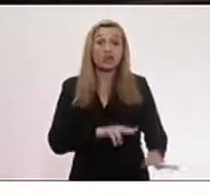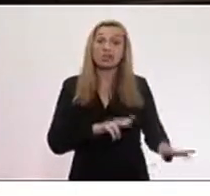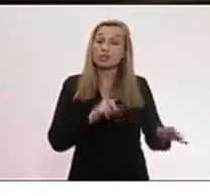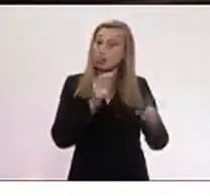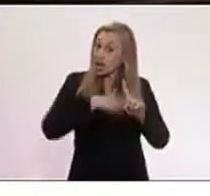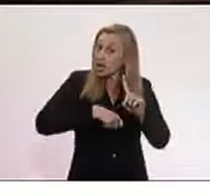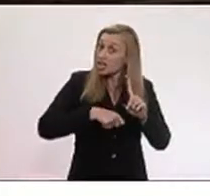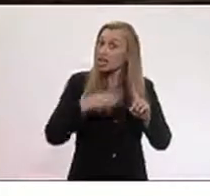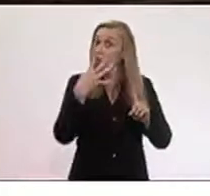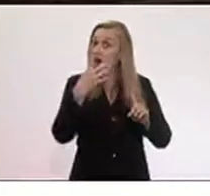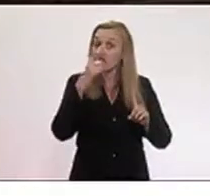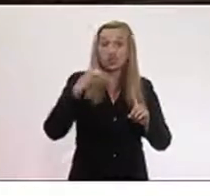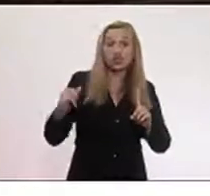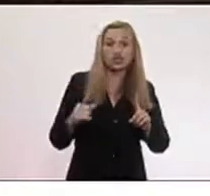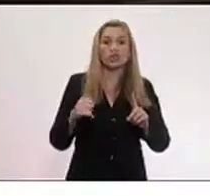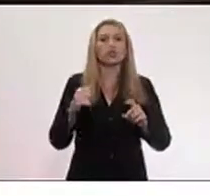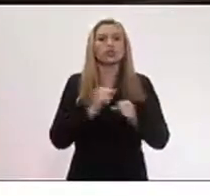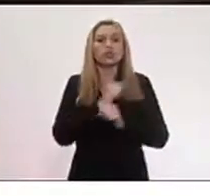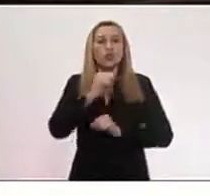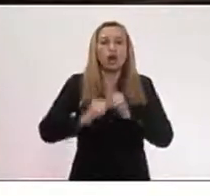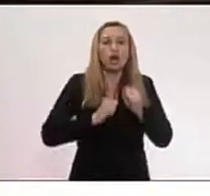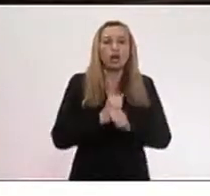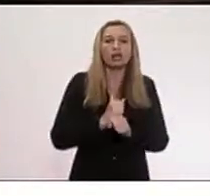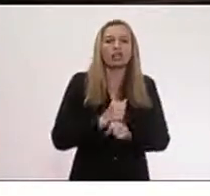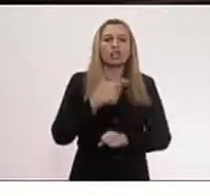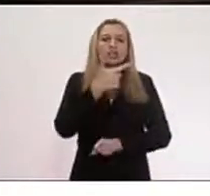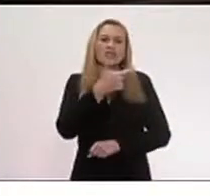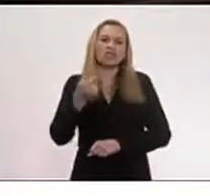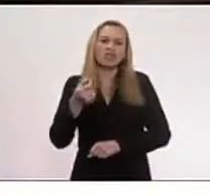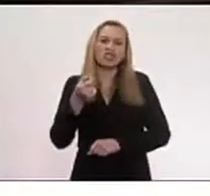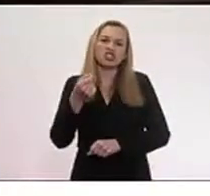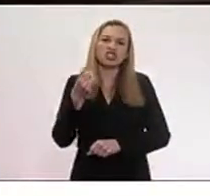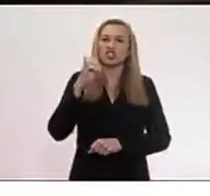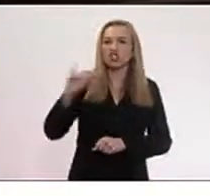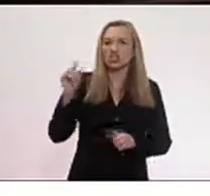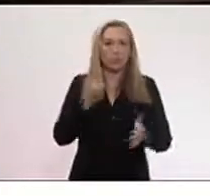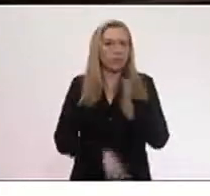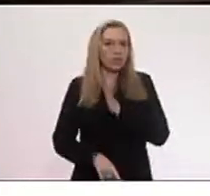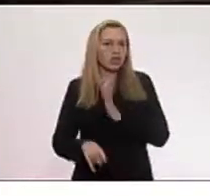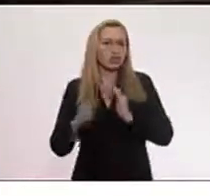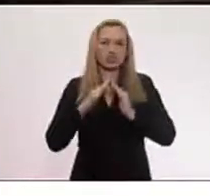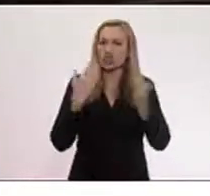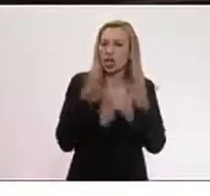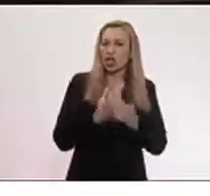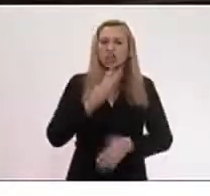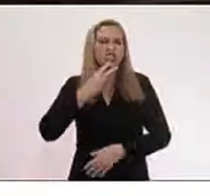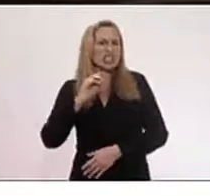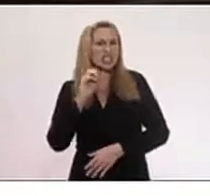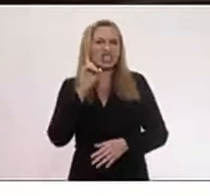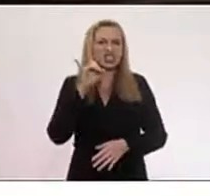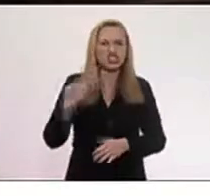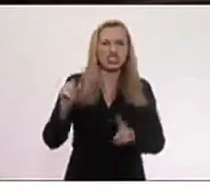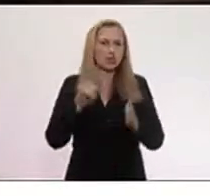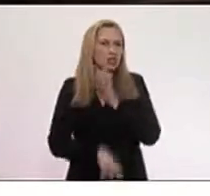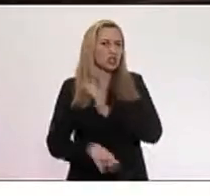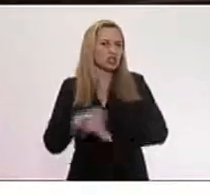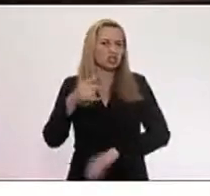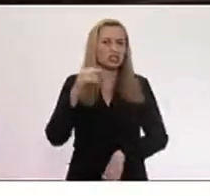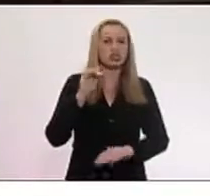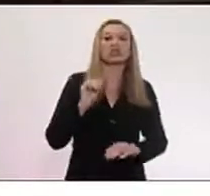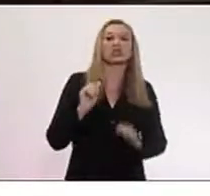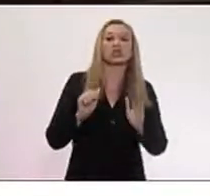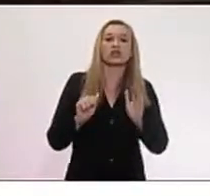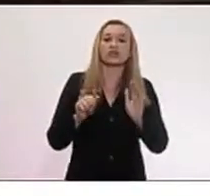ano, senhor presidente, essas crianças têm 20 dias a menos de aula, 30 dias a menos. No final do seu